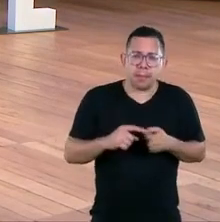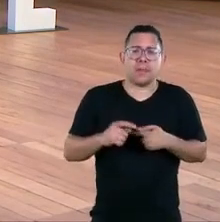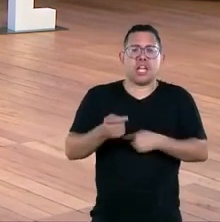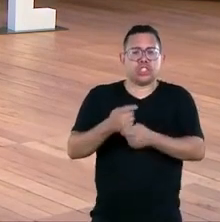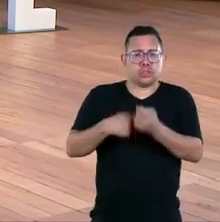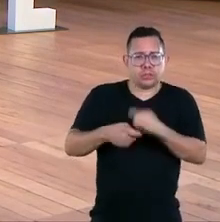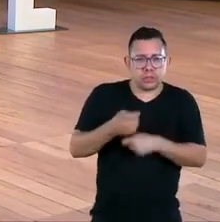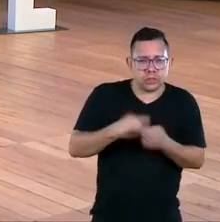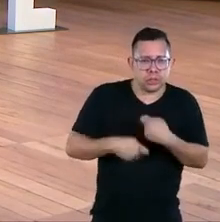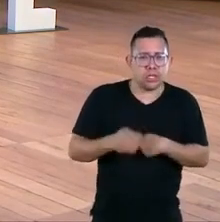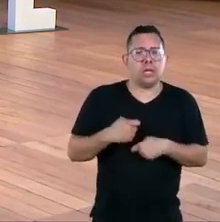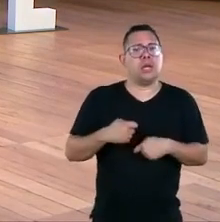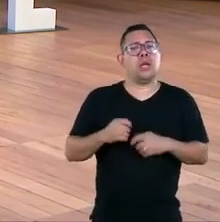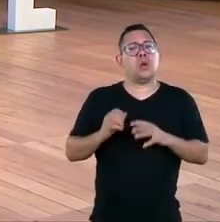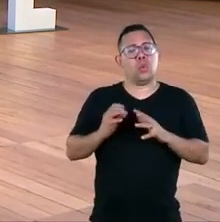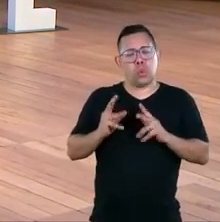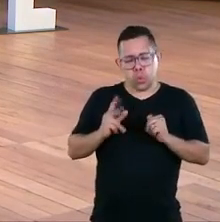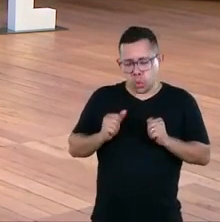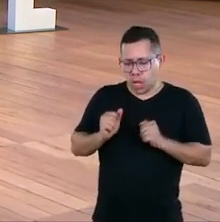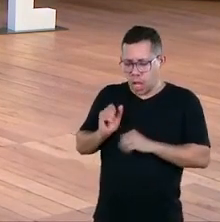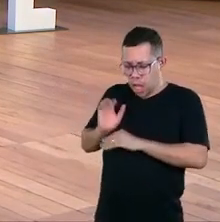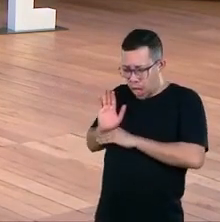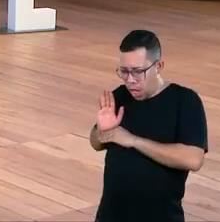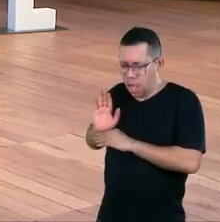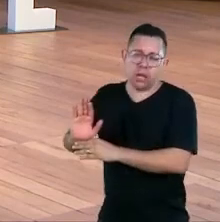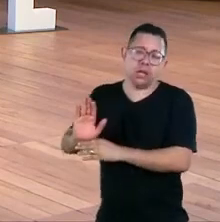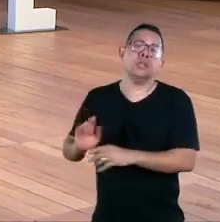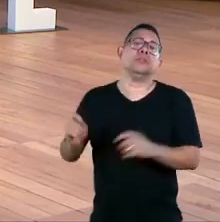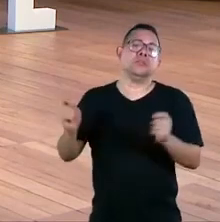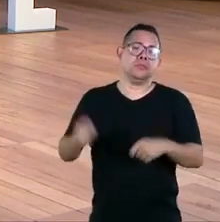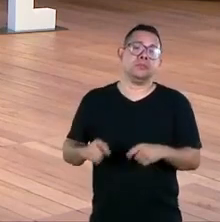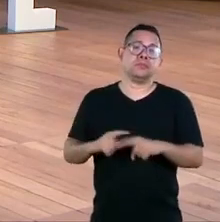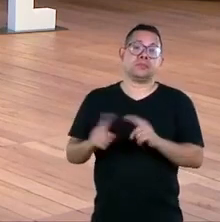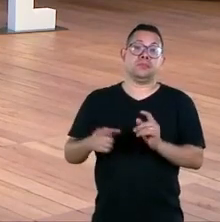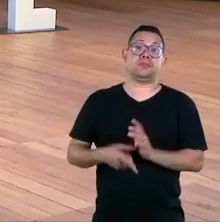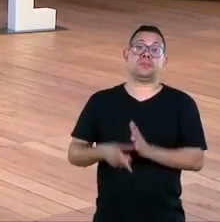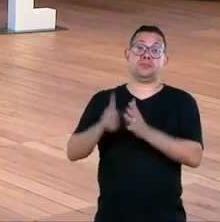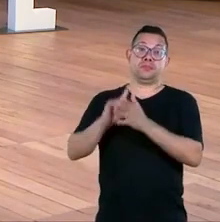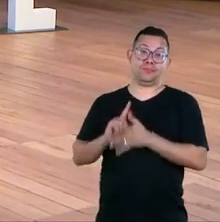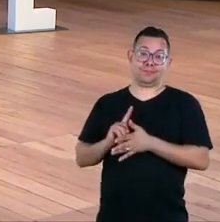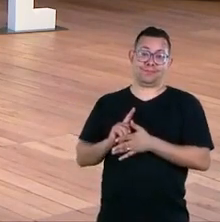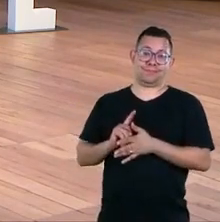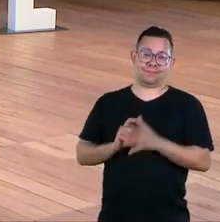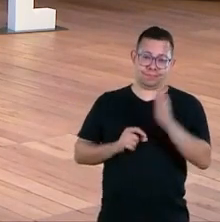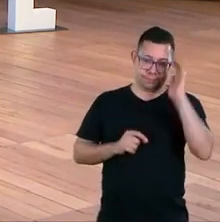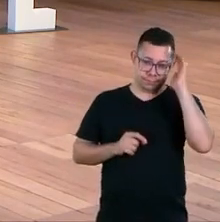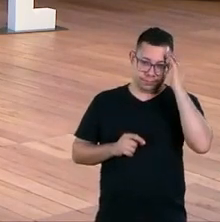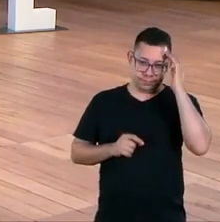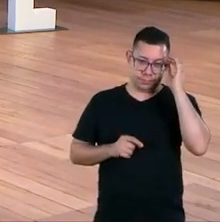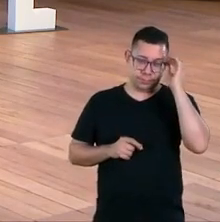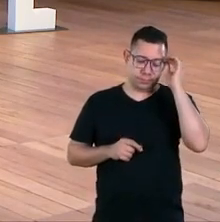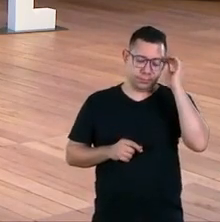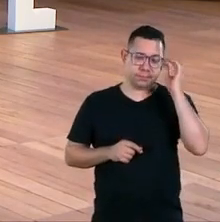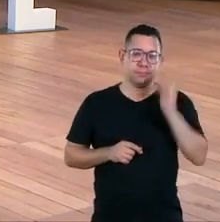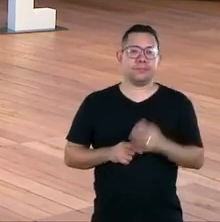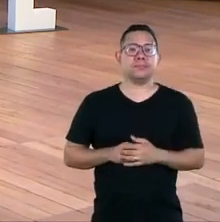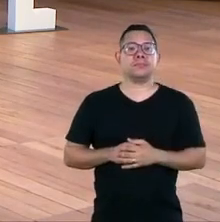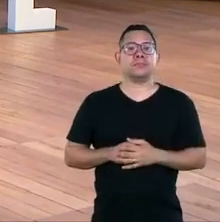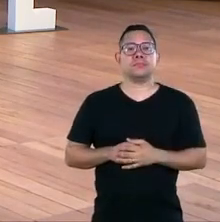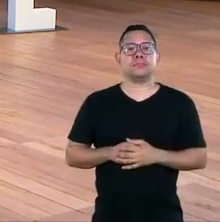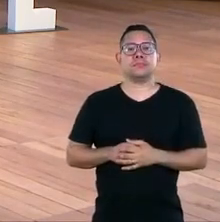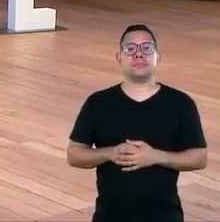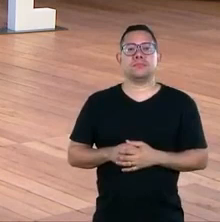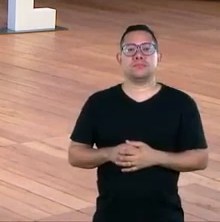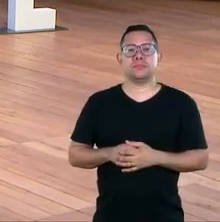engrenar para conseguir atuar na problemática que veio na dimensão que veio toda a sociedade civil demorou porque não estava estruturada para isso uma